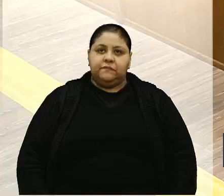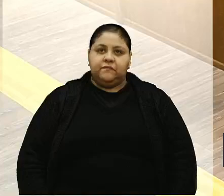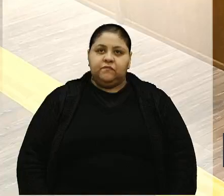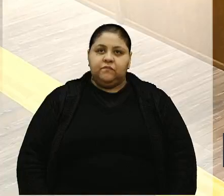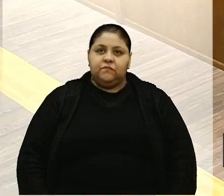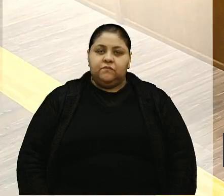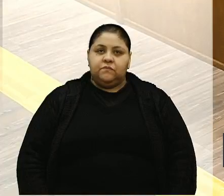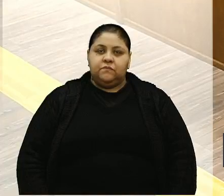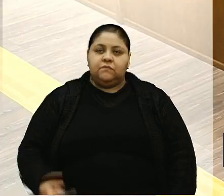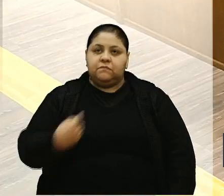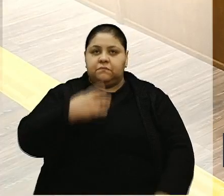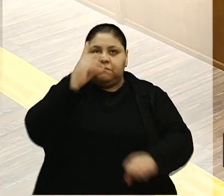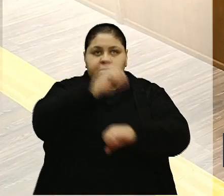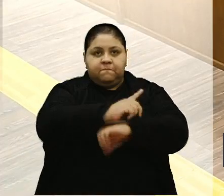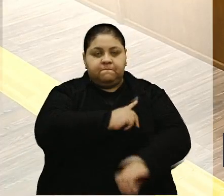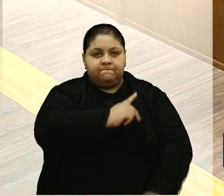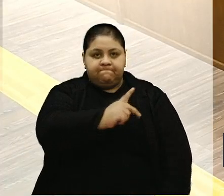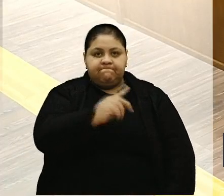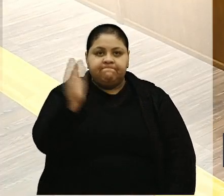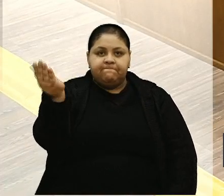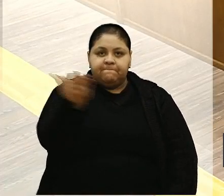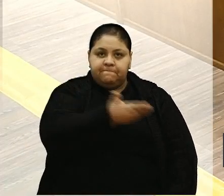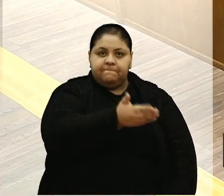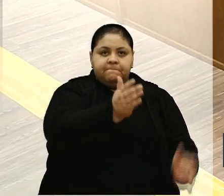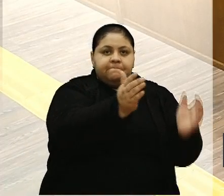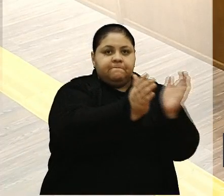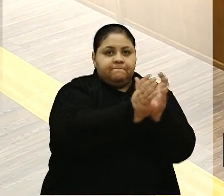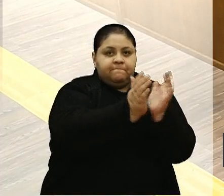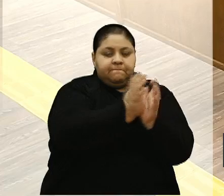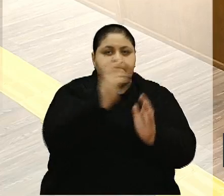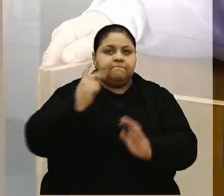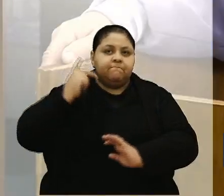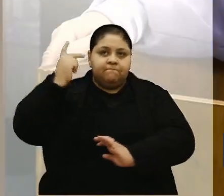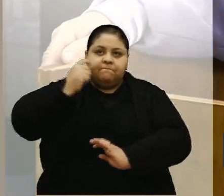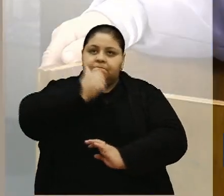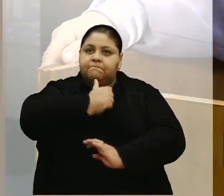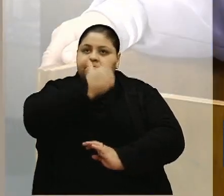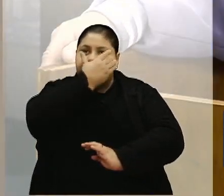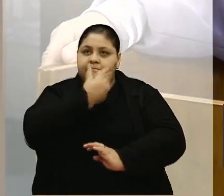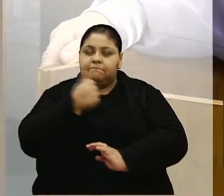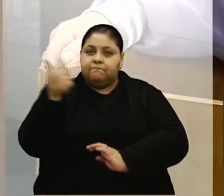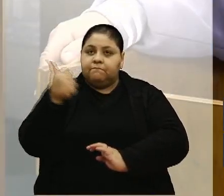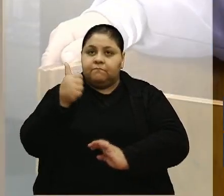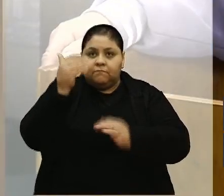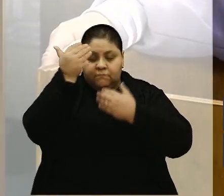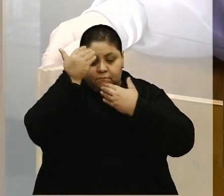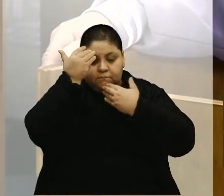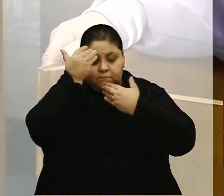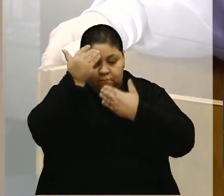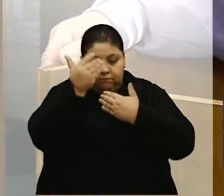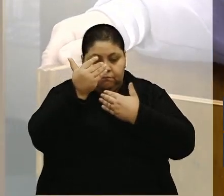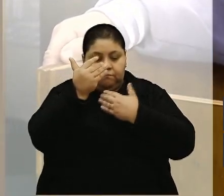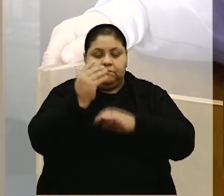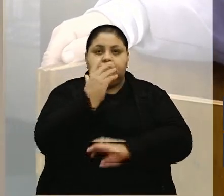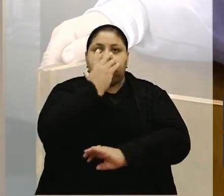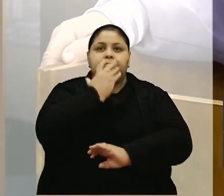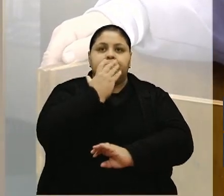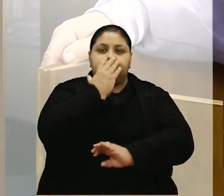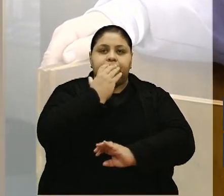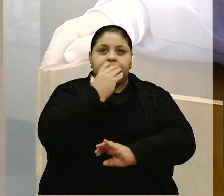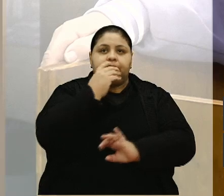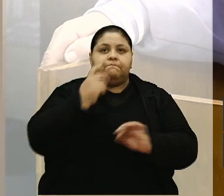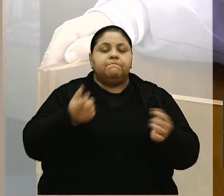Bom dia, senhora presidente, colegas, vereadores e vereadoras. Primeiramente, agradecer ao colega Camiles, na